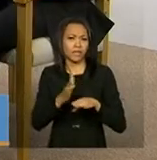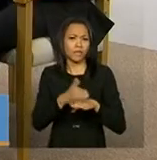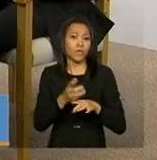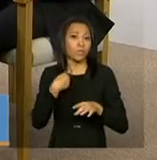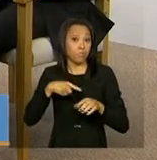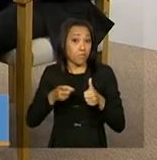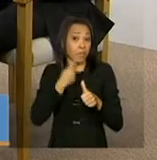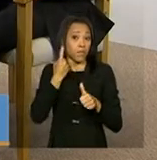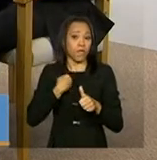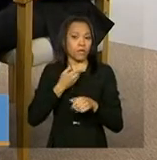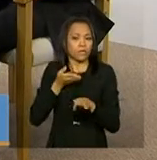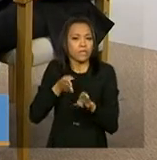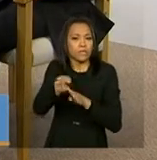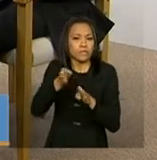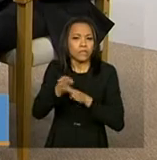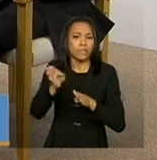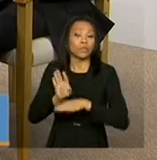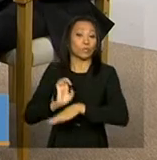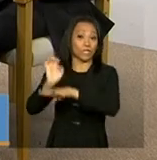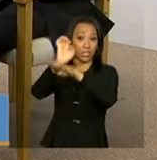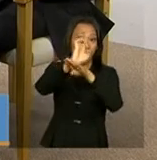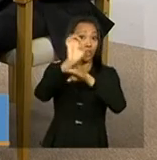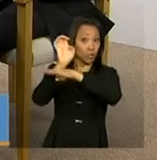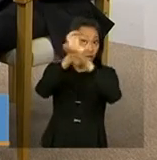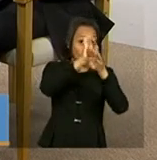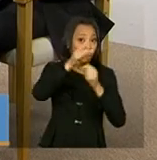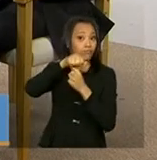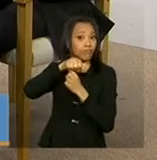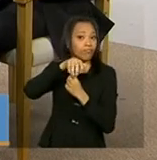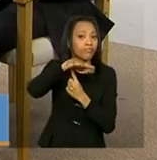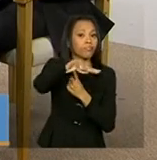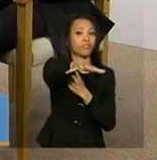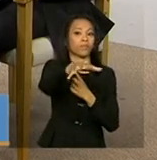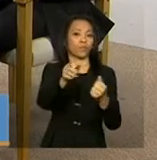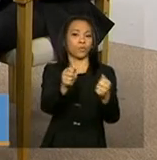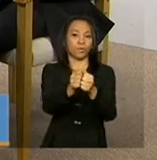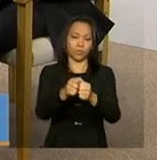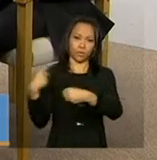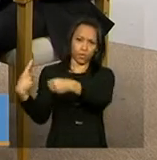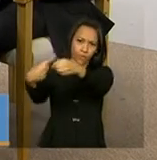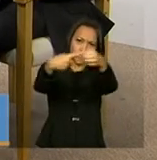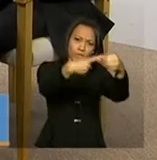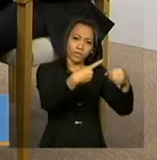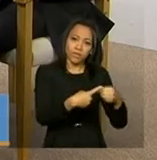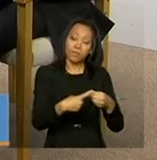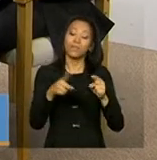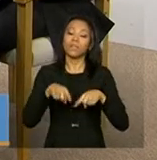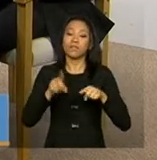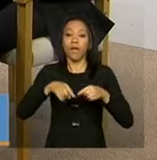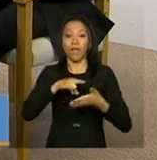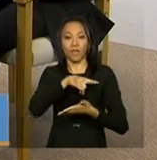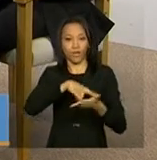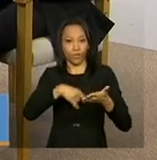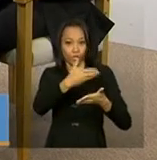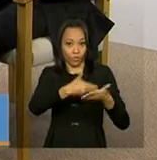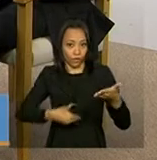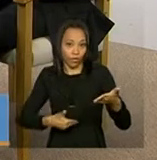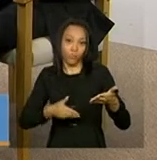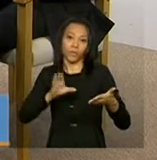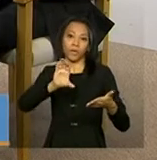estados e os estados fazem a multiplicação junto aos municípios. Isso vale para os formulários do cadastro único, para